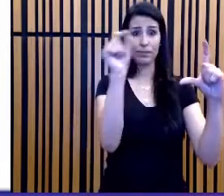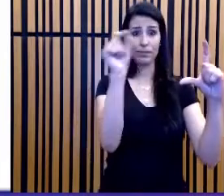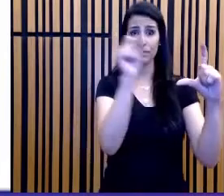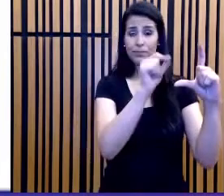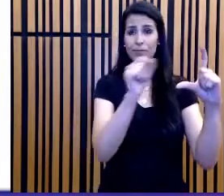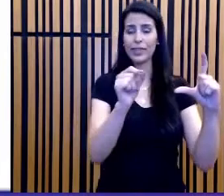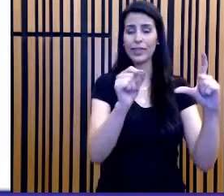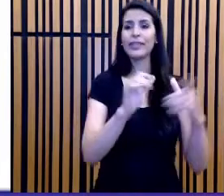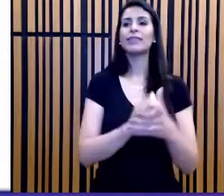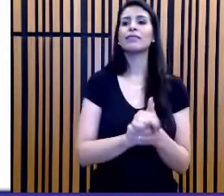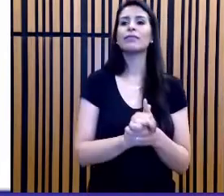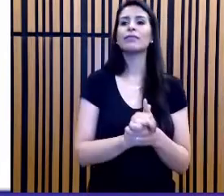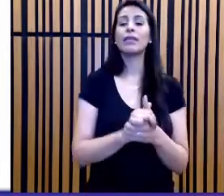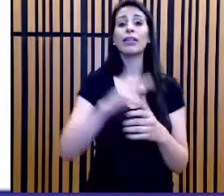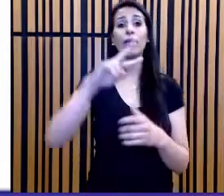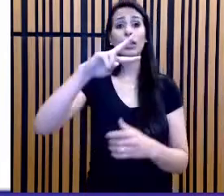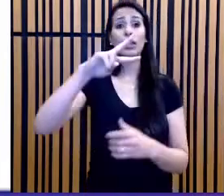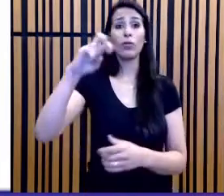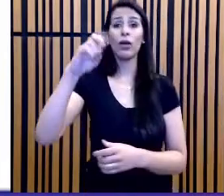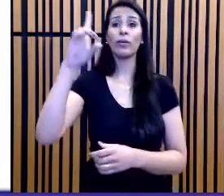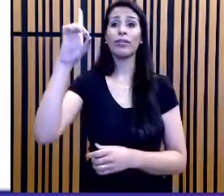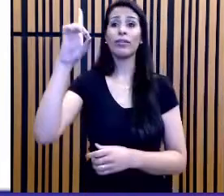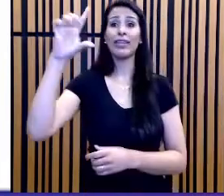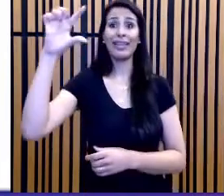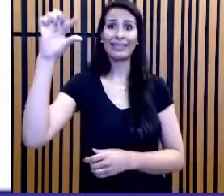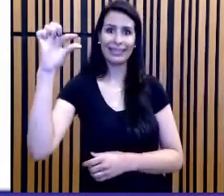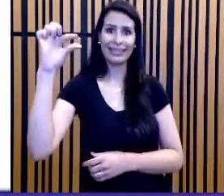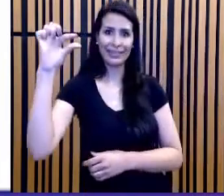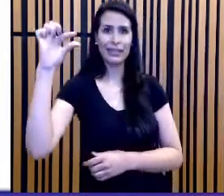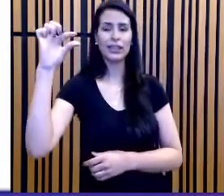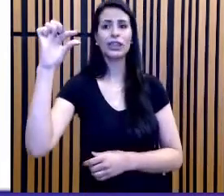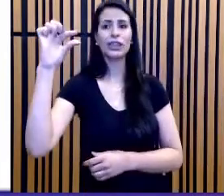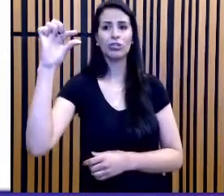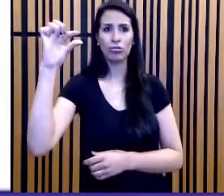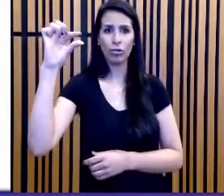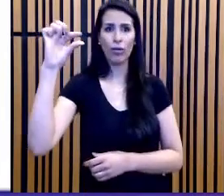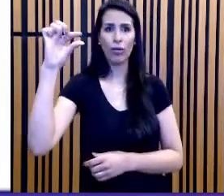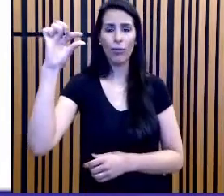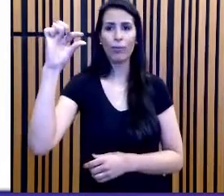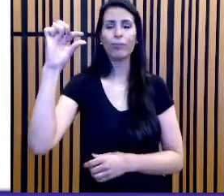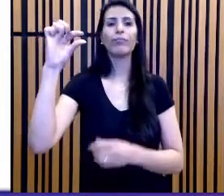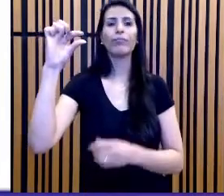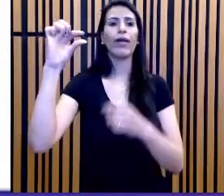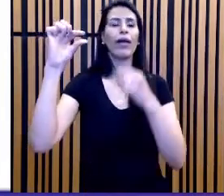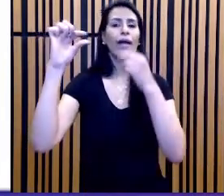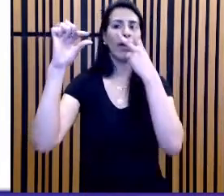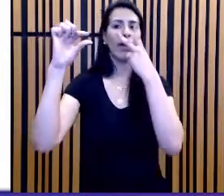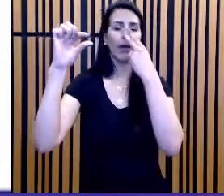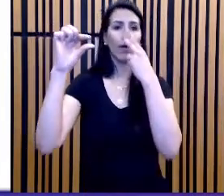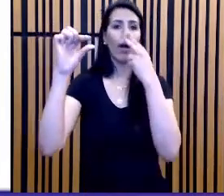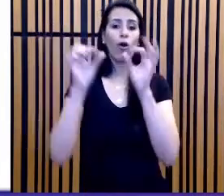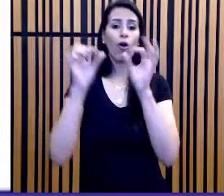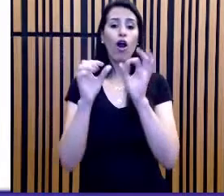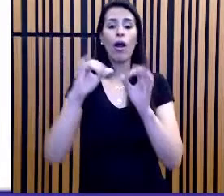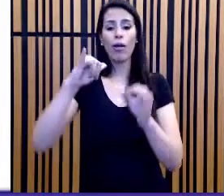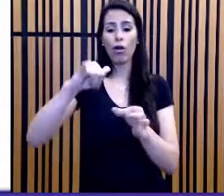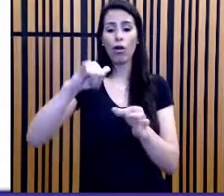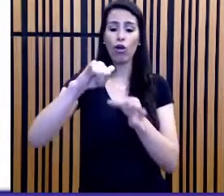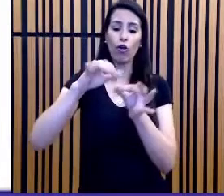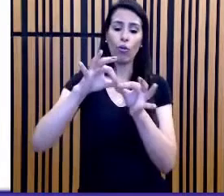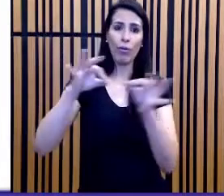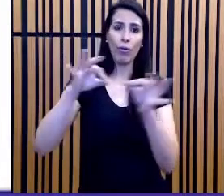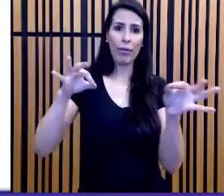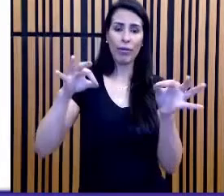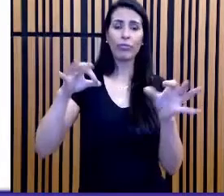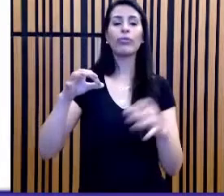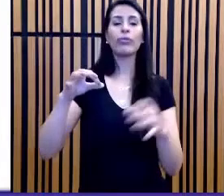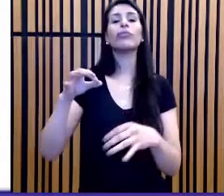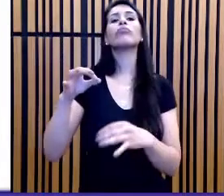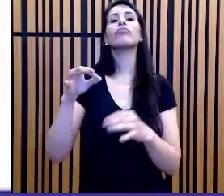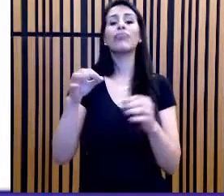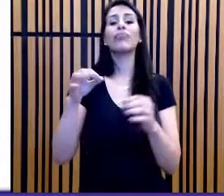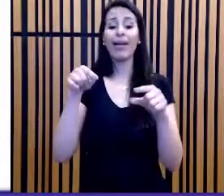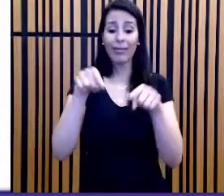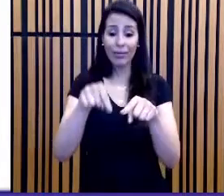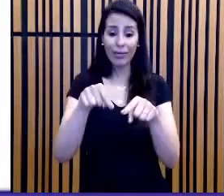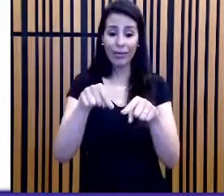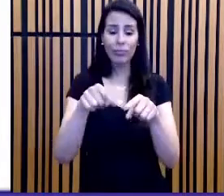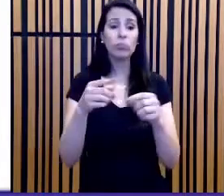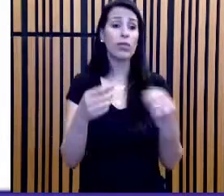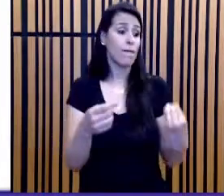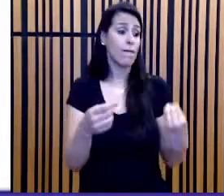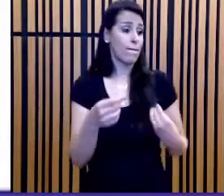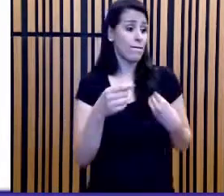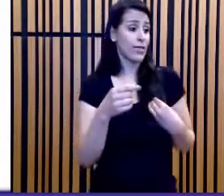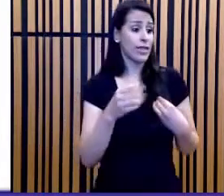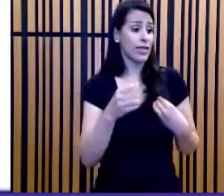vai ser igual a Dzinho, que é a distância no mapa, nesse caso, no modelo, o comprimento do modelo, dividido pelo comprimento no mundo real, 60 metros.